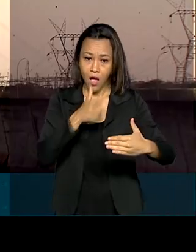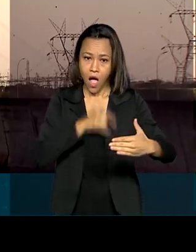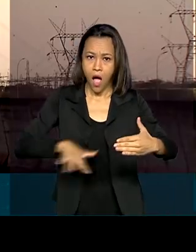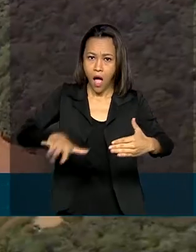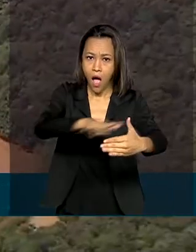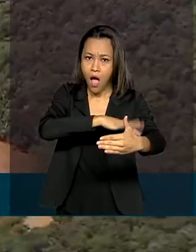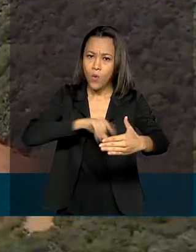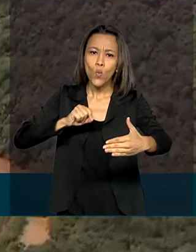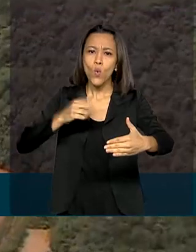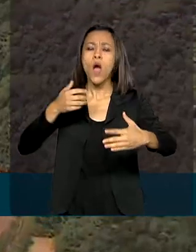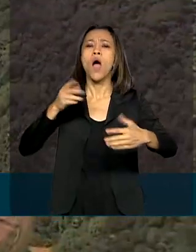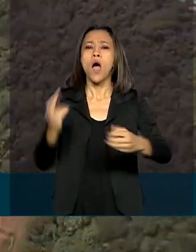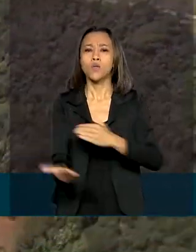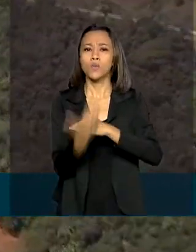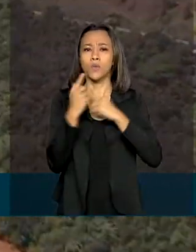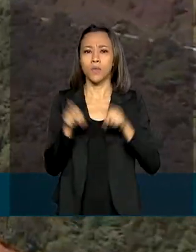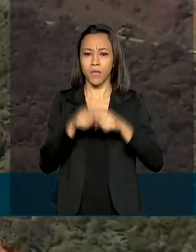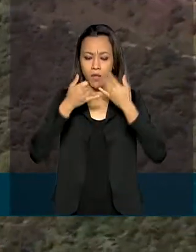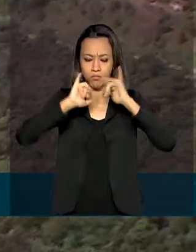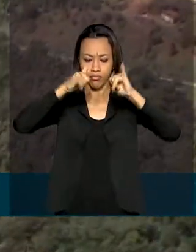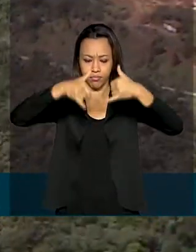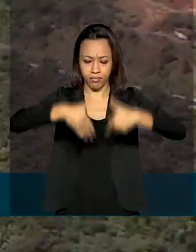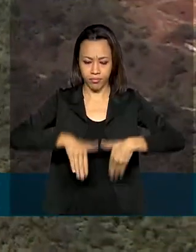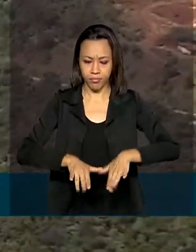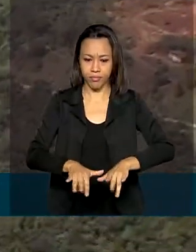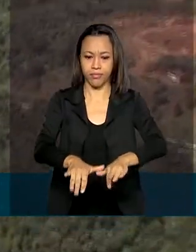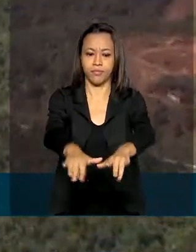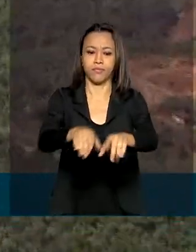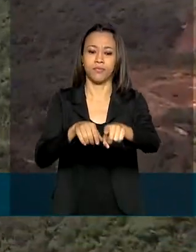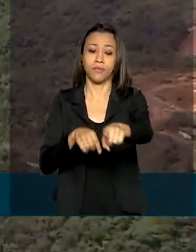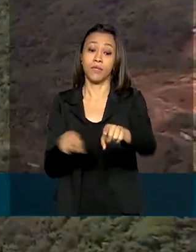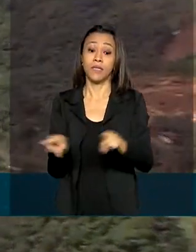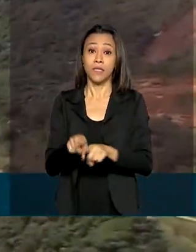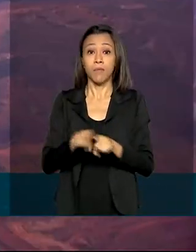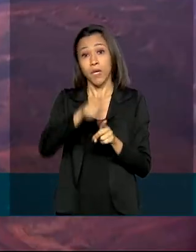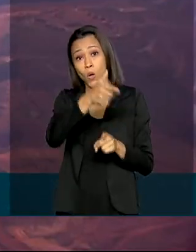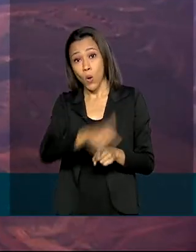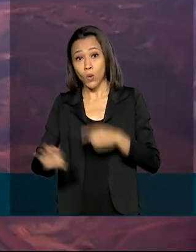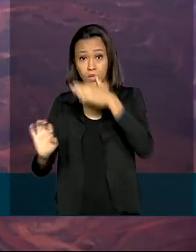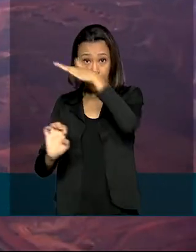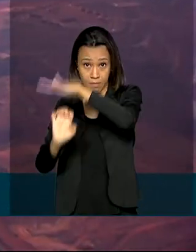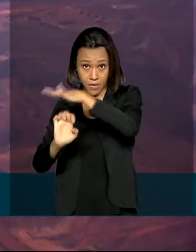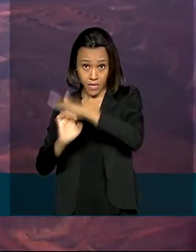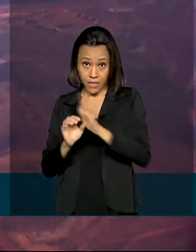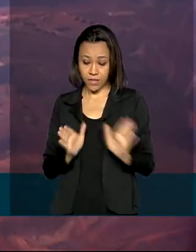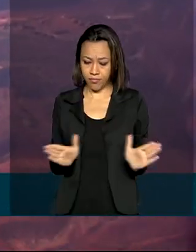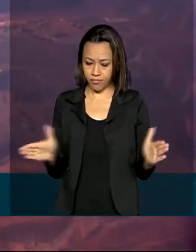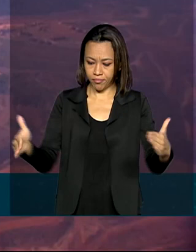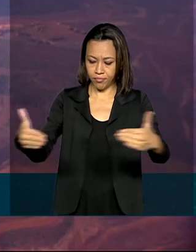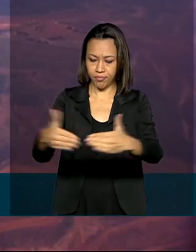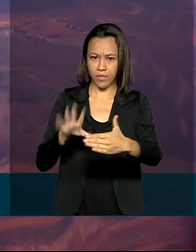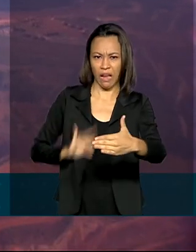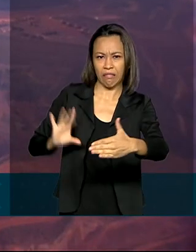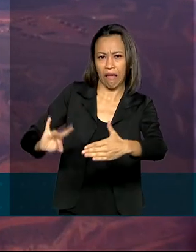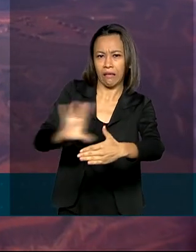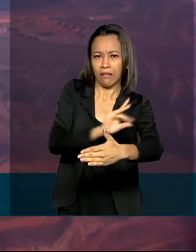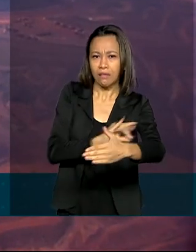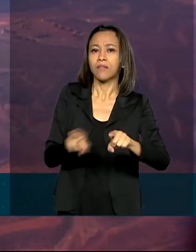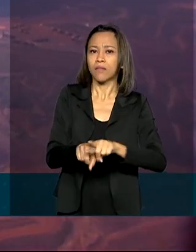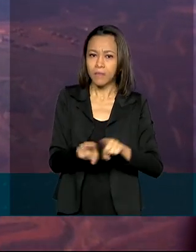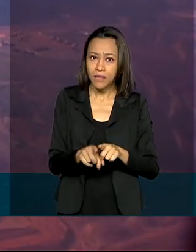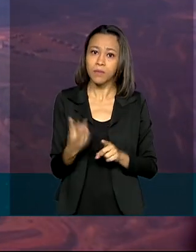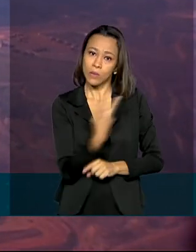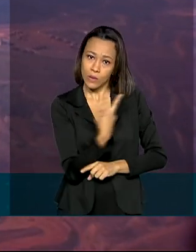energia elétrica, além de reter os rejeitos da indústria e da mineração. No final de agosto, a ANA divulgou o